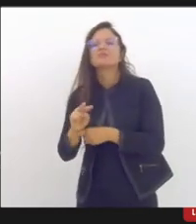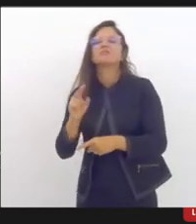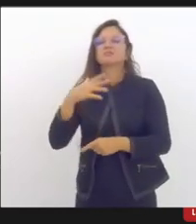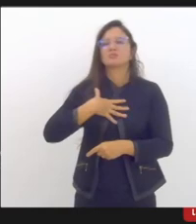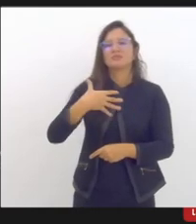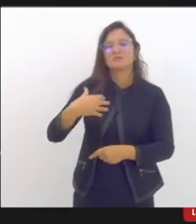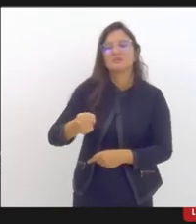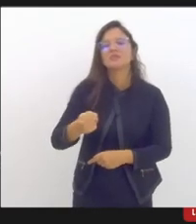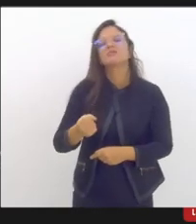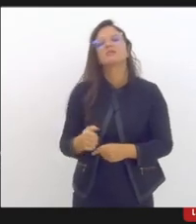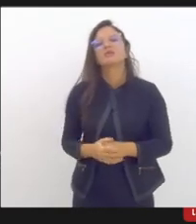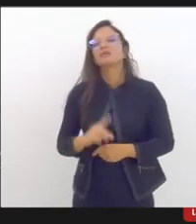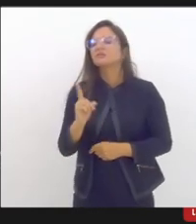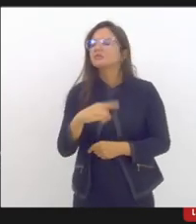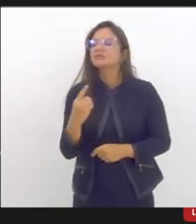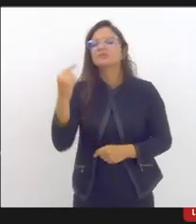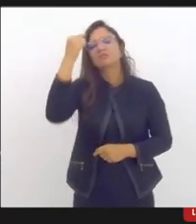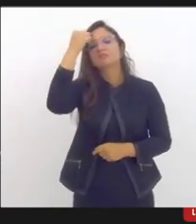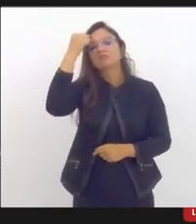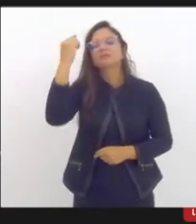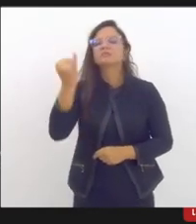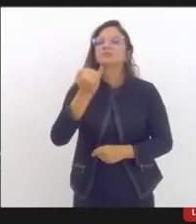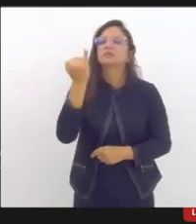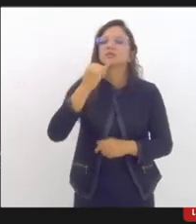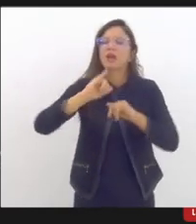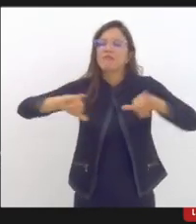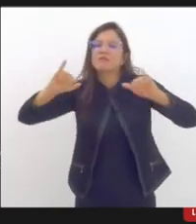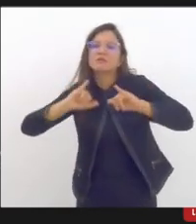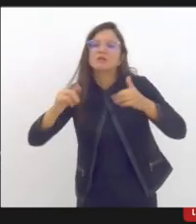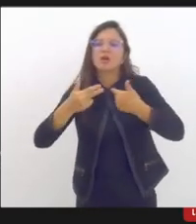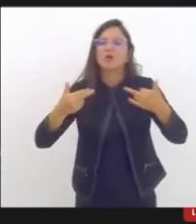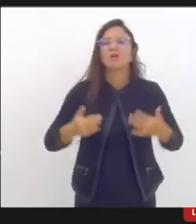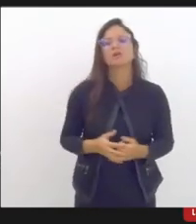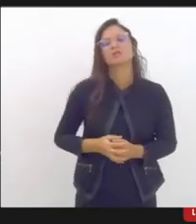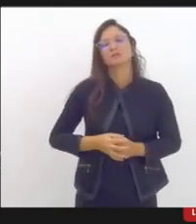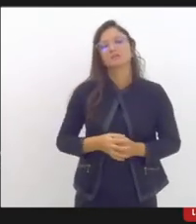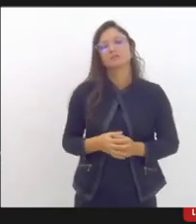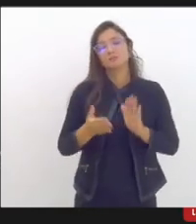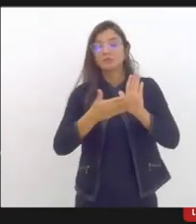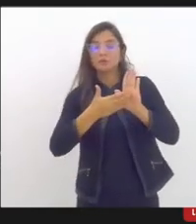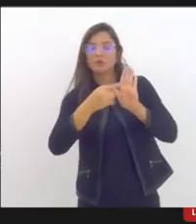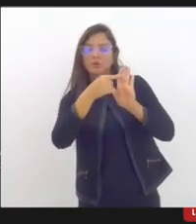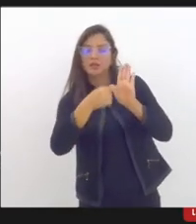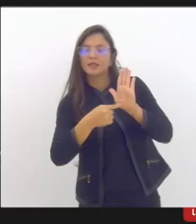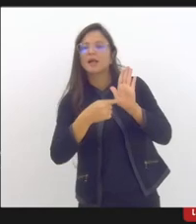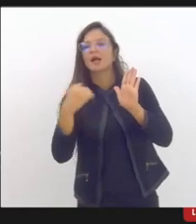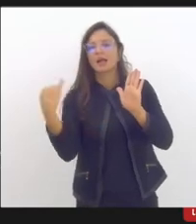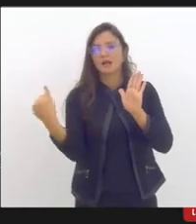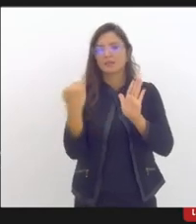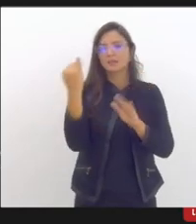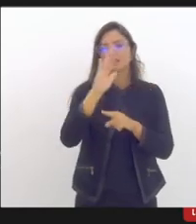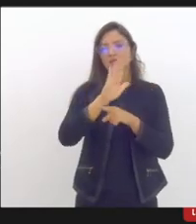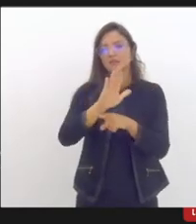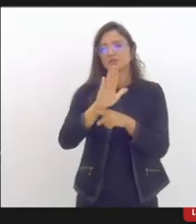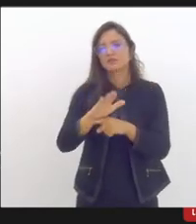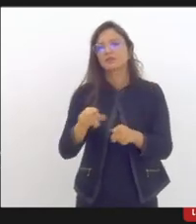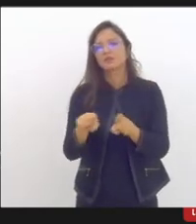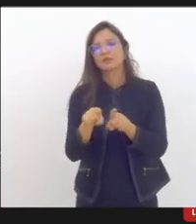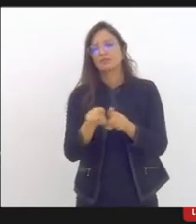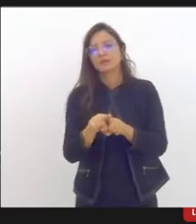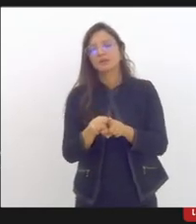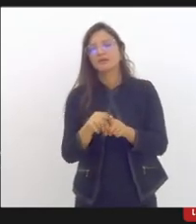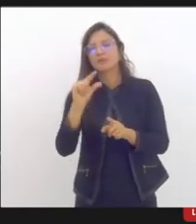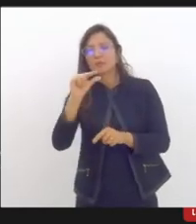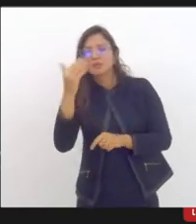a partir do conteúdo desse protocolo. A gente publicizou também, de forma mais recente, as diretrizes gerais